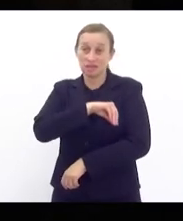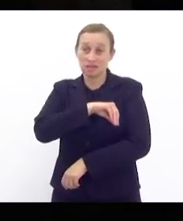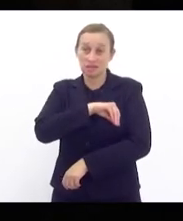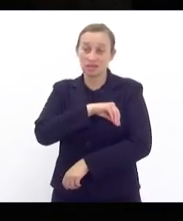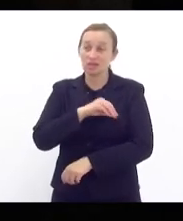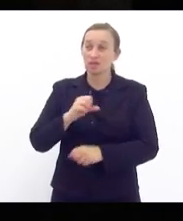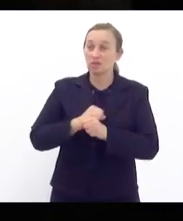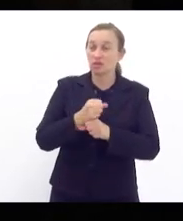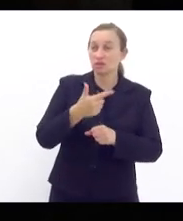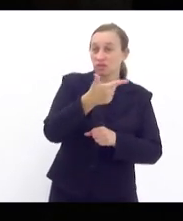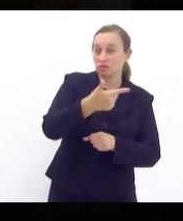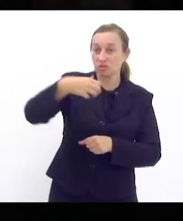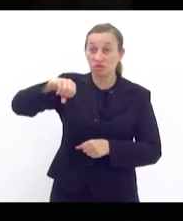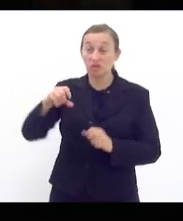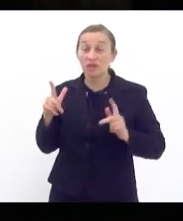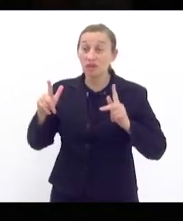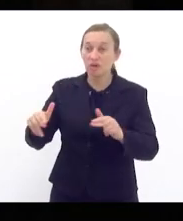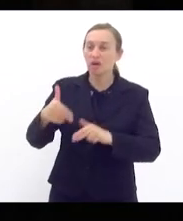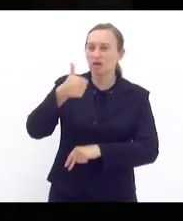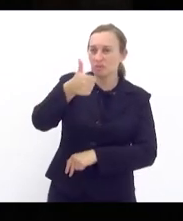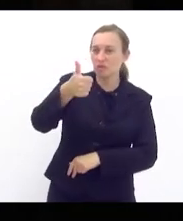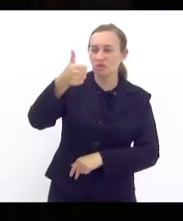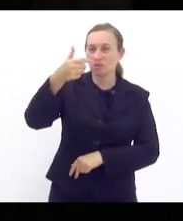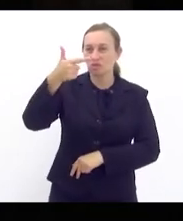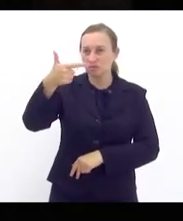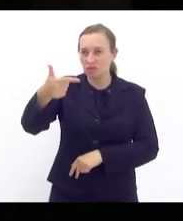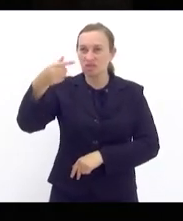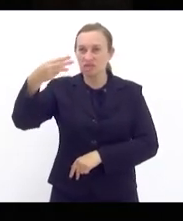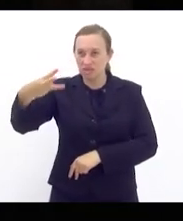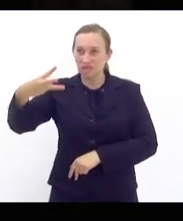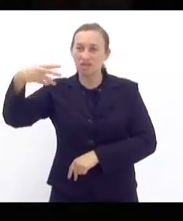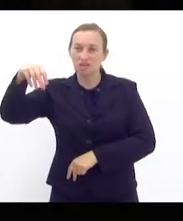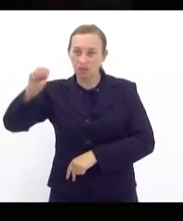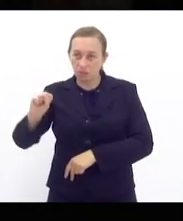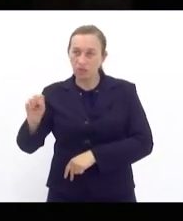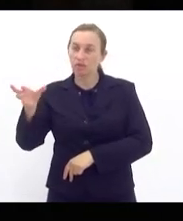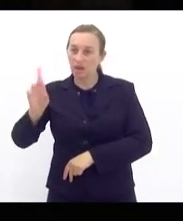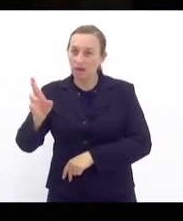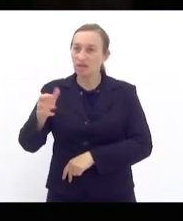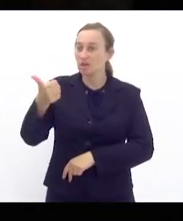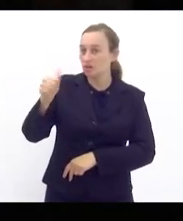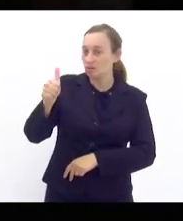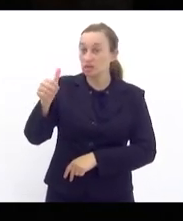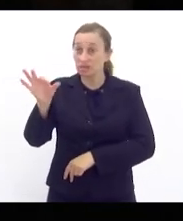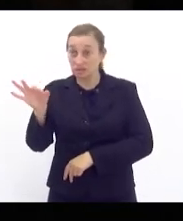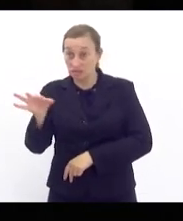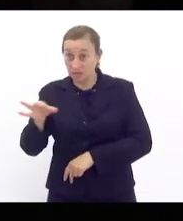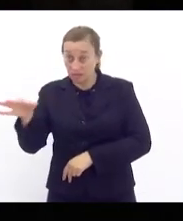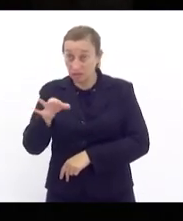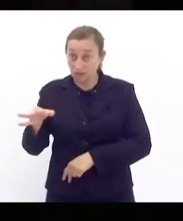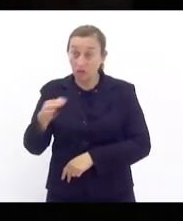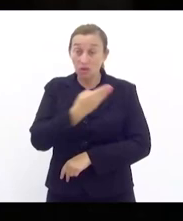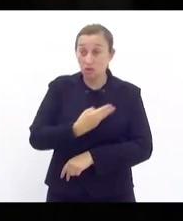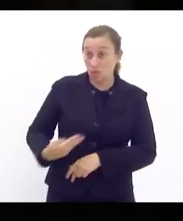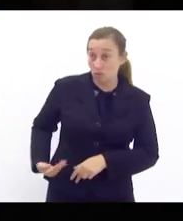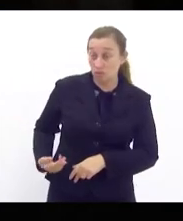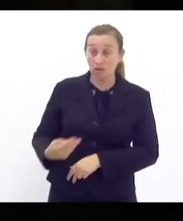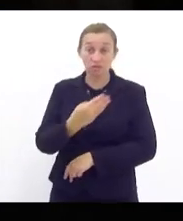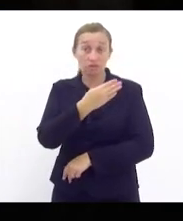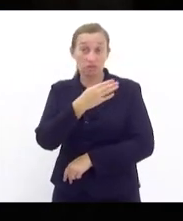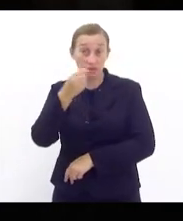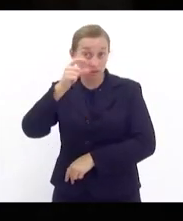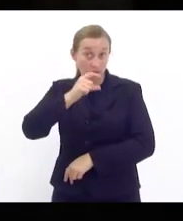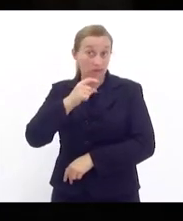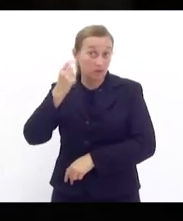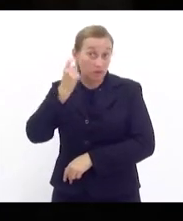2019 no mesmo valor de 1.238 reais e 11 centavos e o governo Cláudio Castro